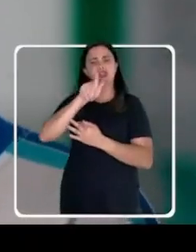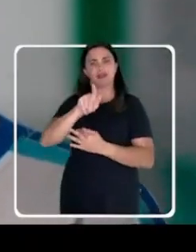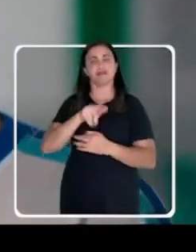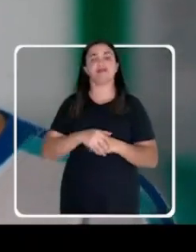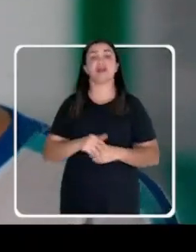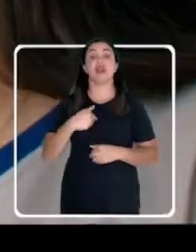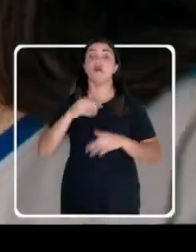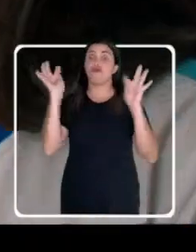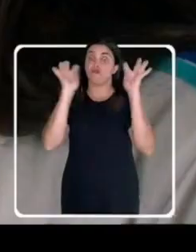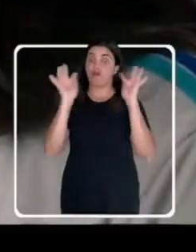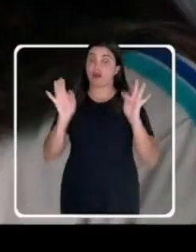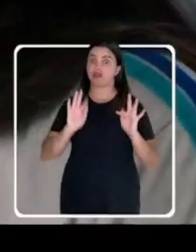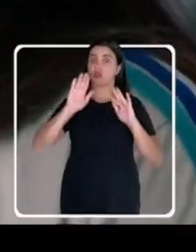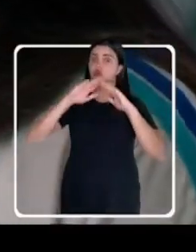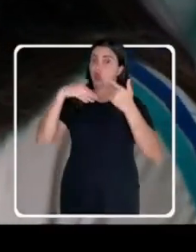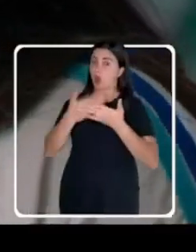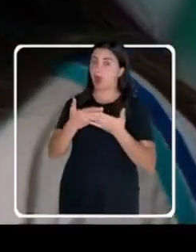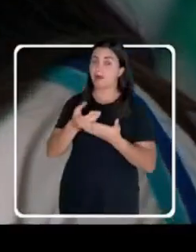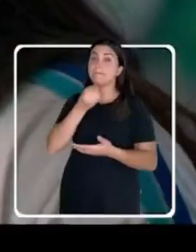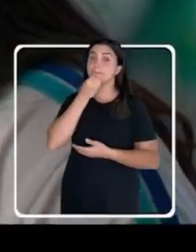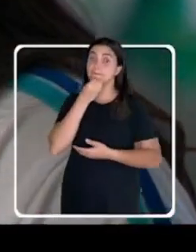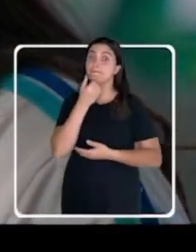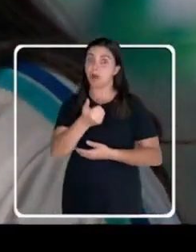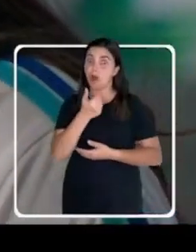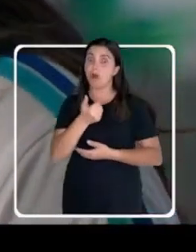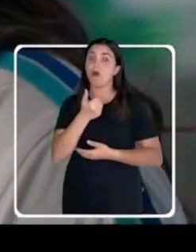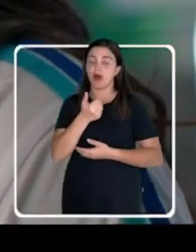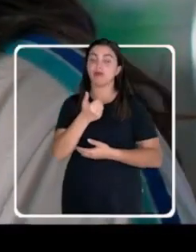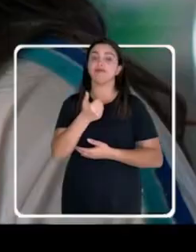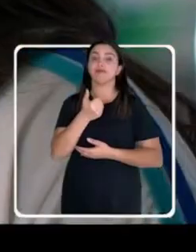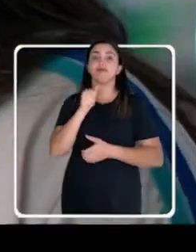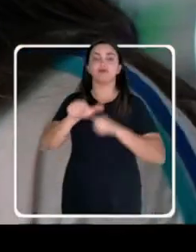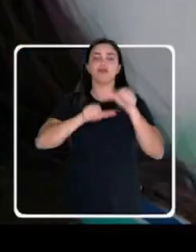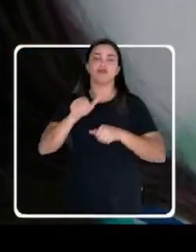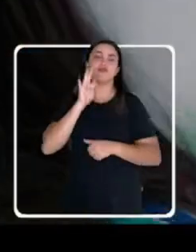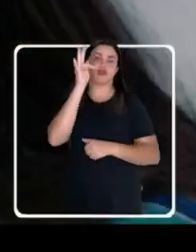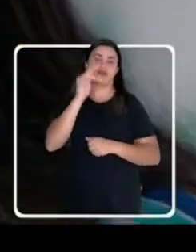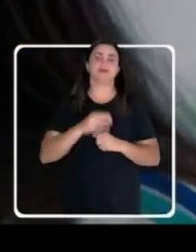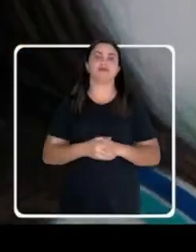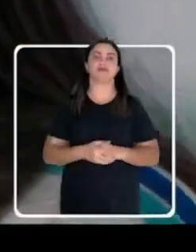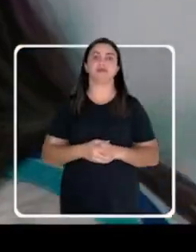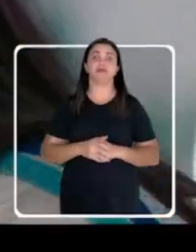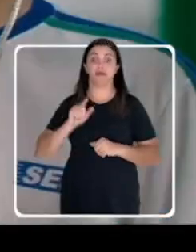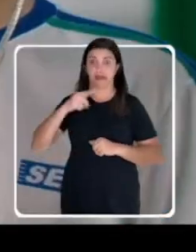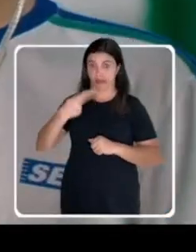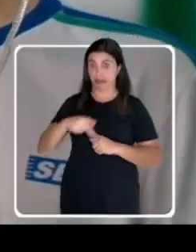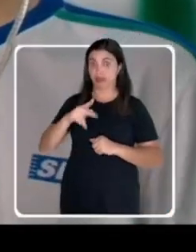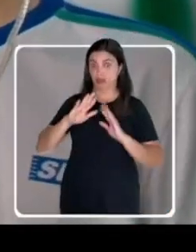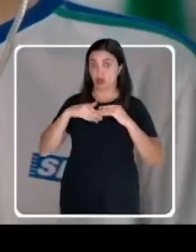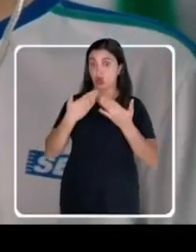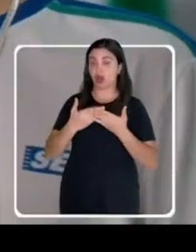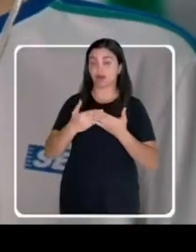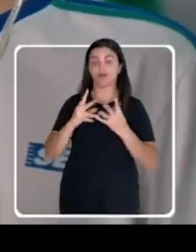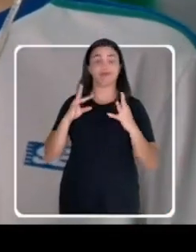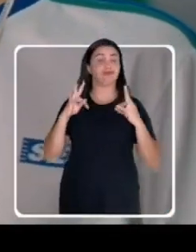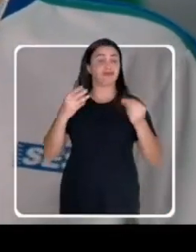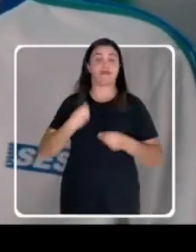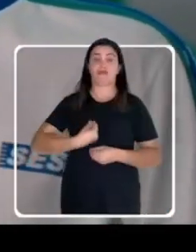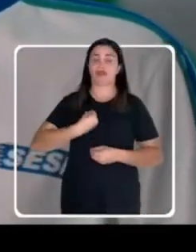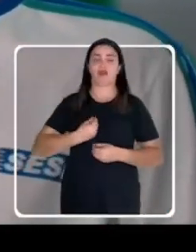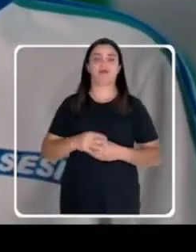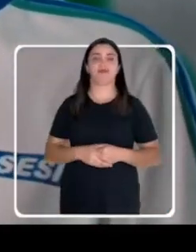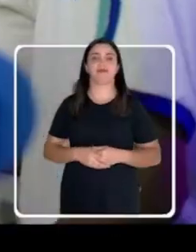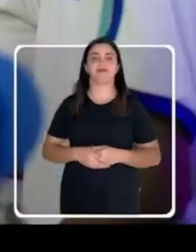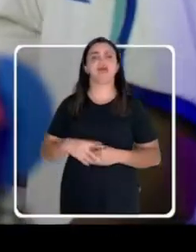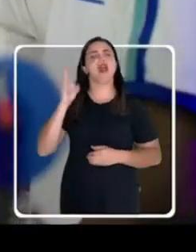família, a família FIESI. Sou muito feliz aqui, é uma escola muito boa e que vai mudar meu futuro. Essa escola aqui é tudo